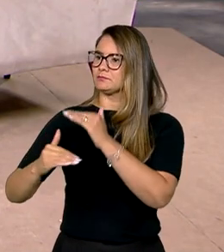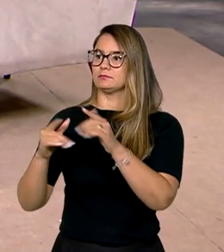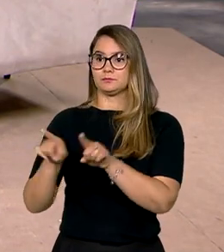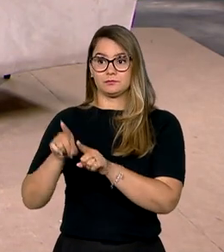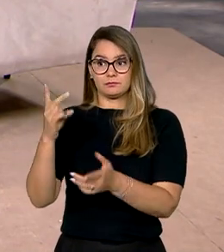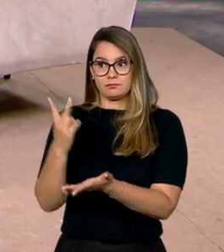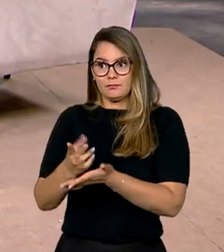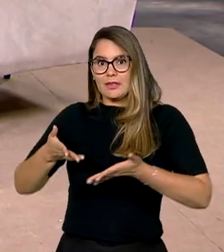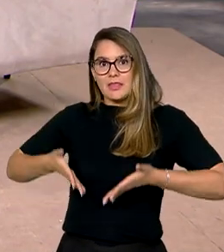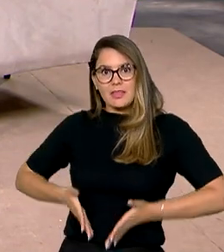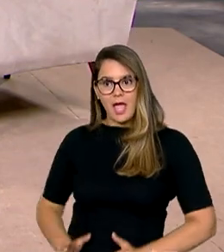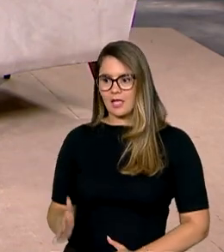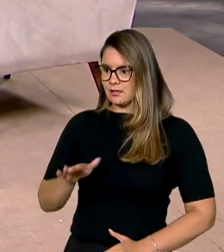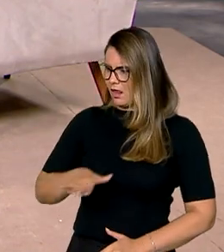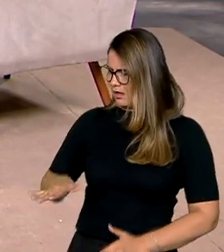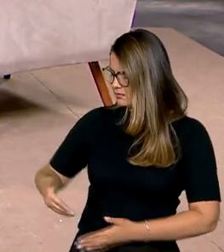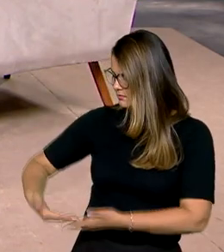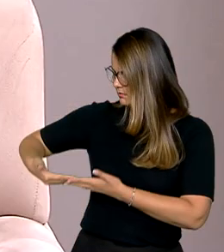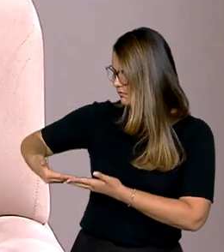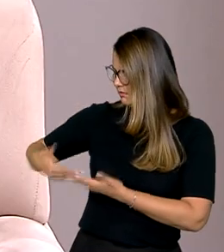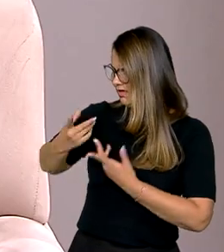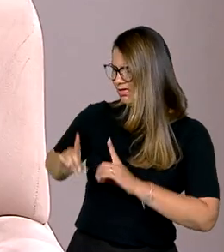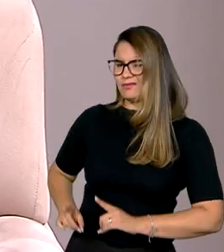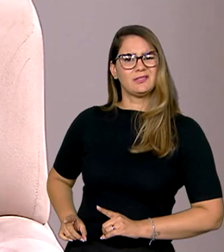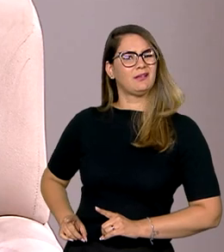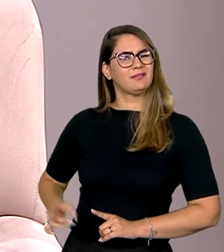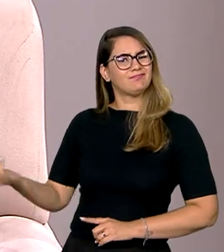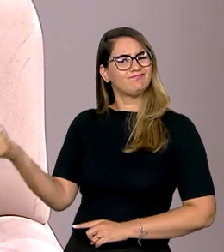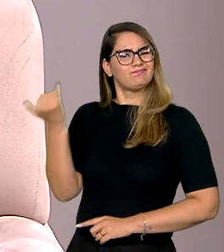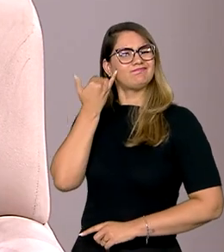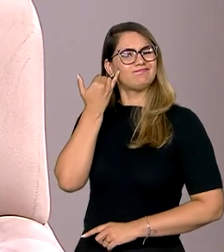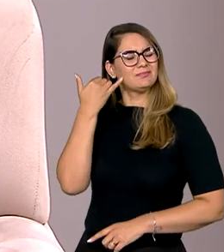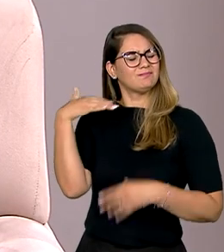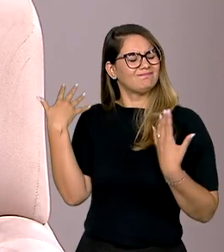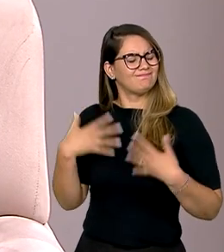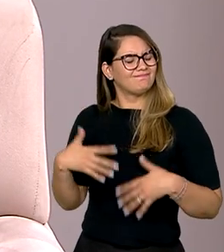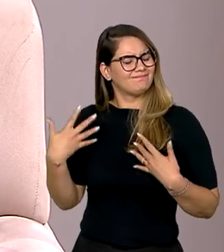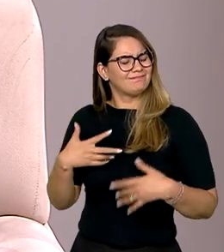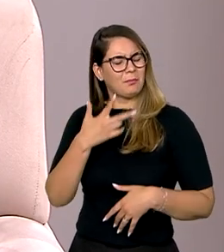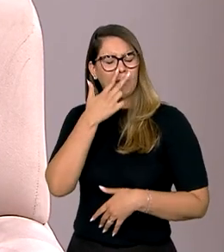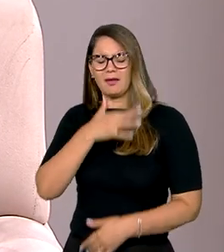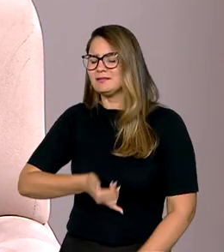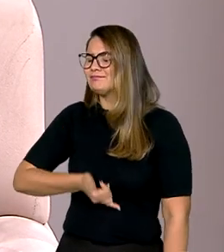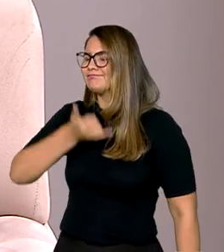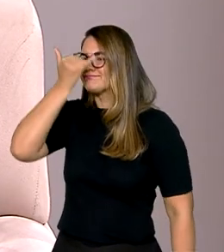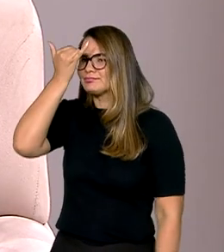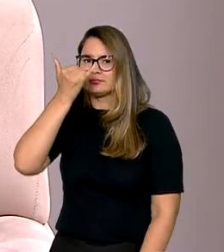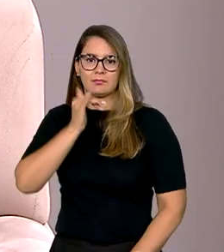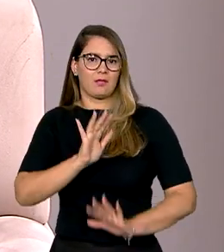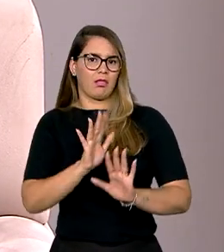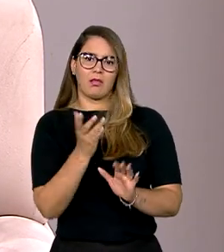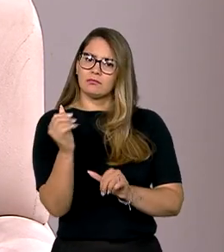quando nasce uma criança com deficiência, os pais ainda recebem a notícia como uma grande tragédia. E isso a gente quer